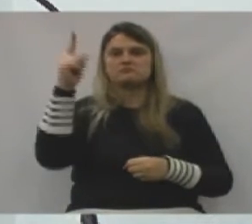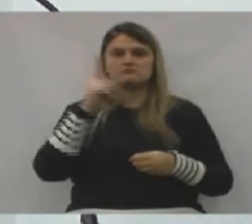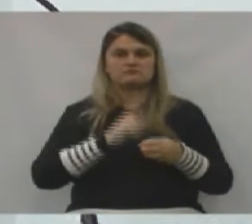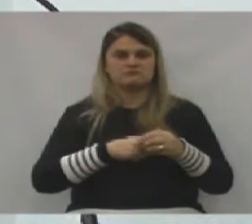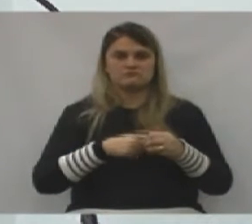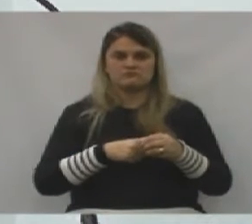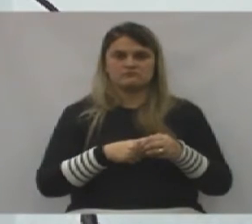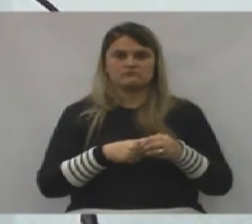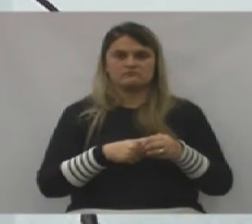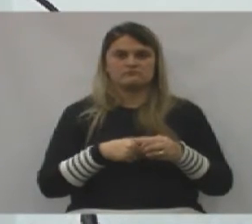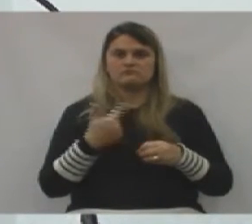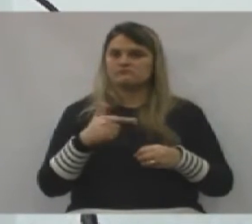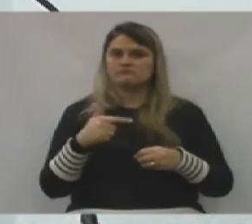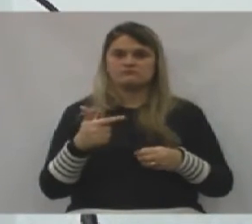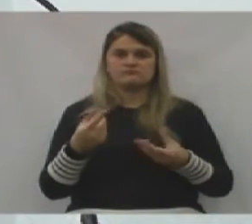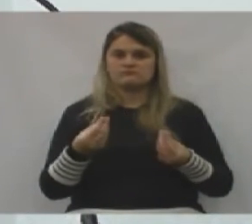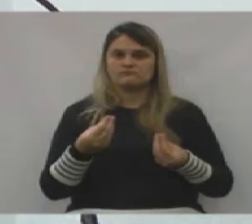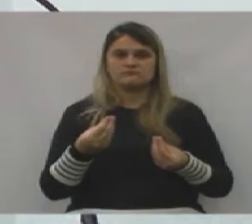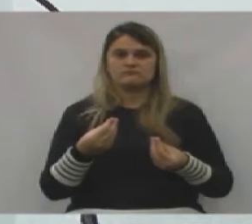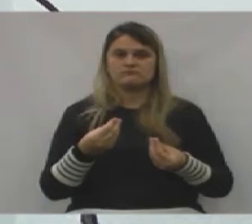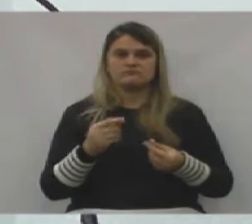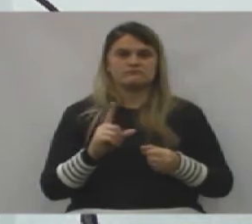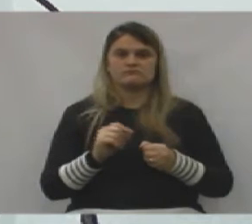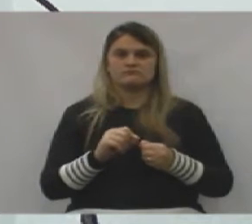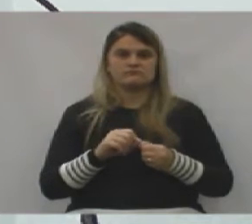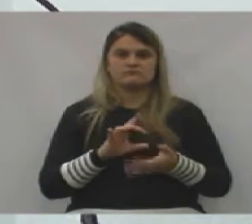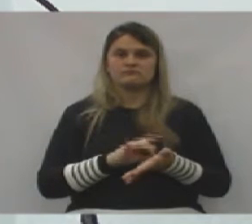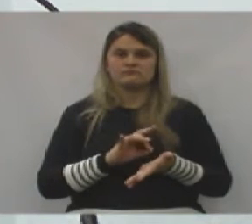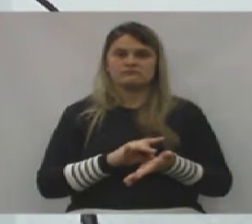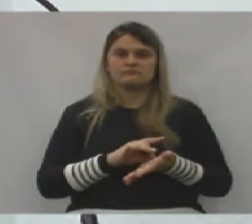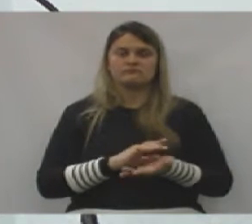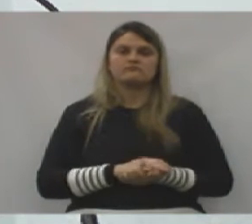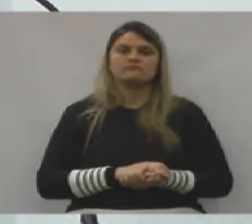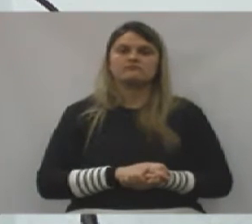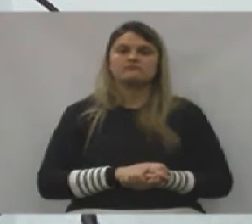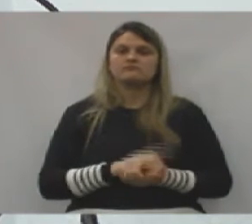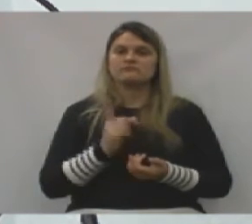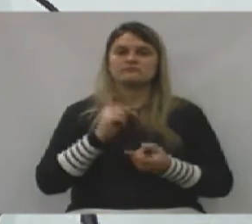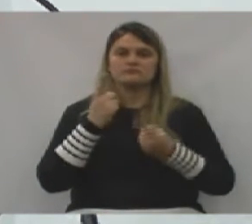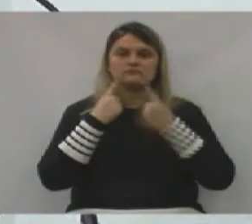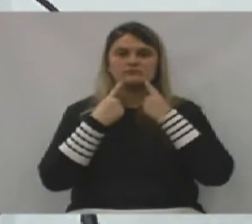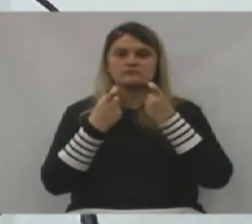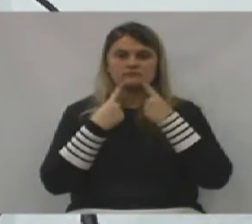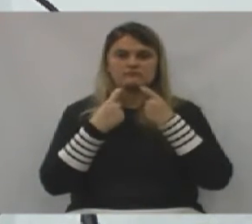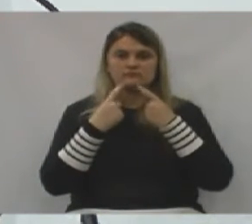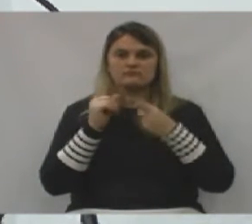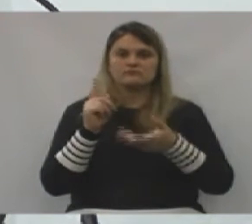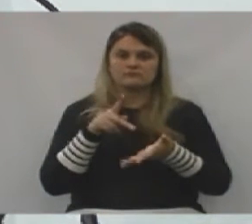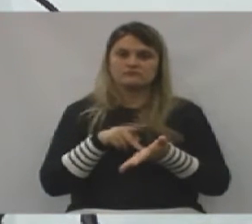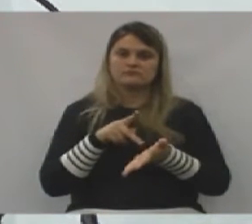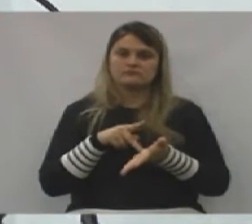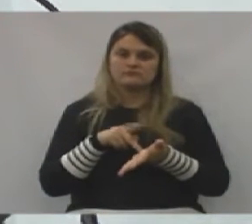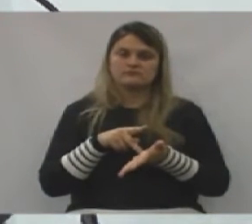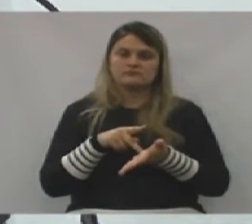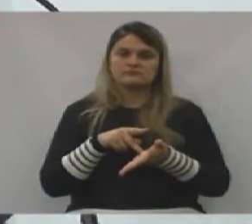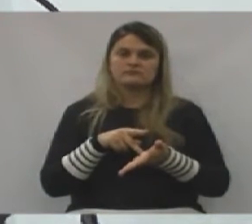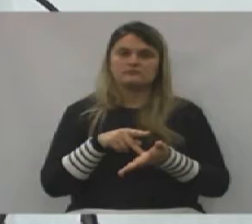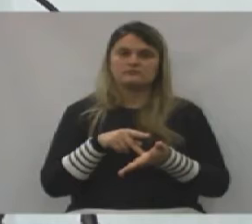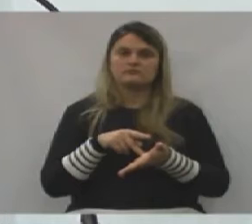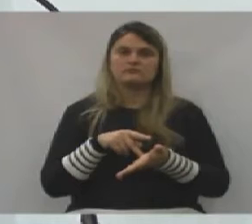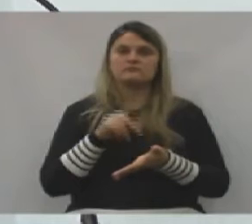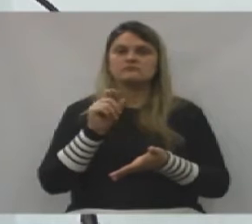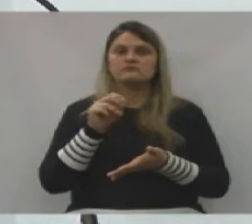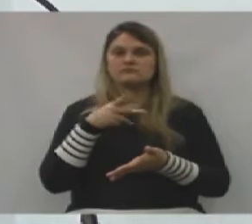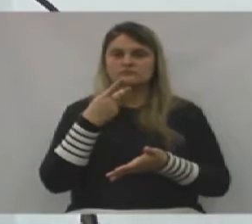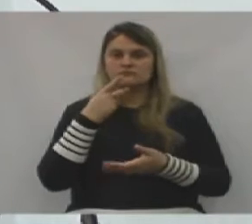por gentileza, não farão o mesmo. Não é uma crítica, é uma constatação, uma afirmação,